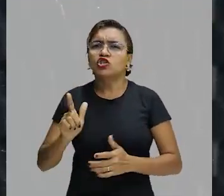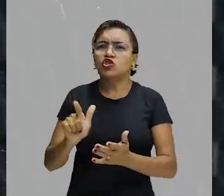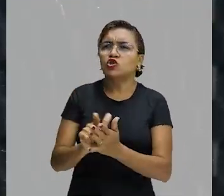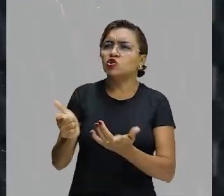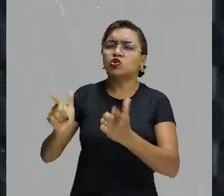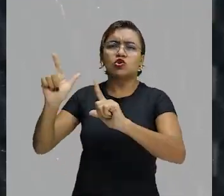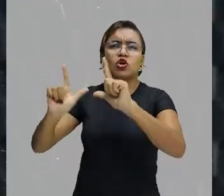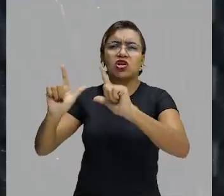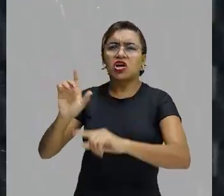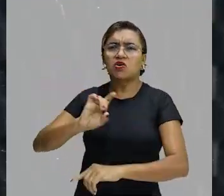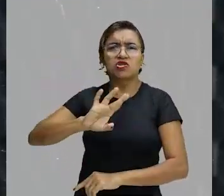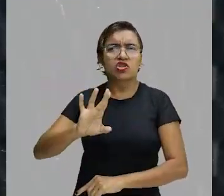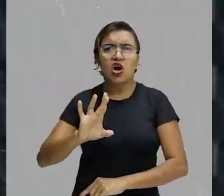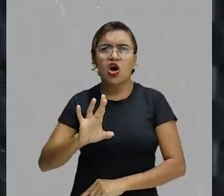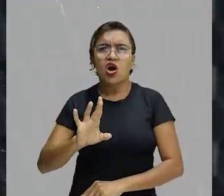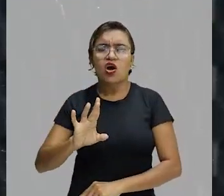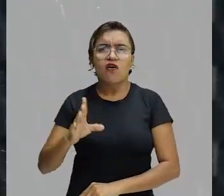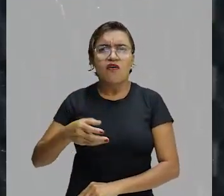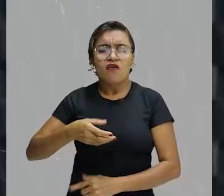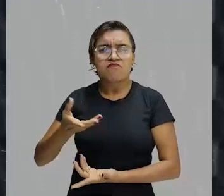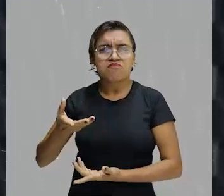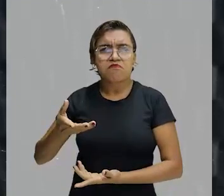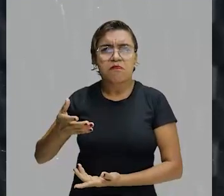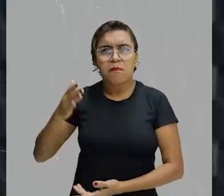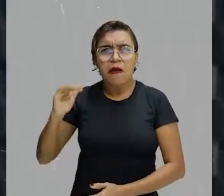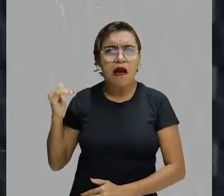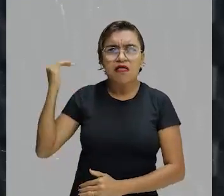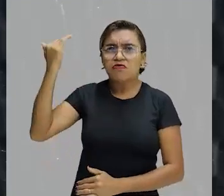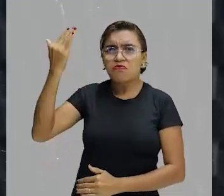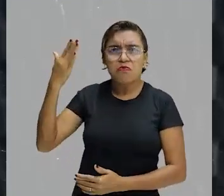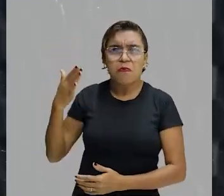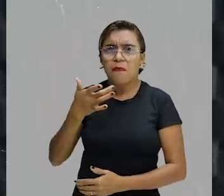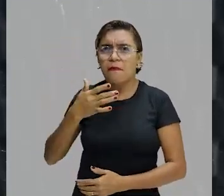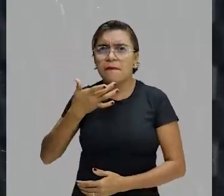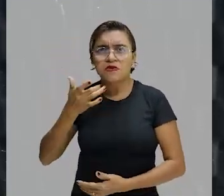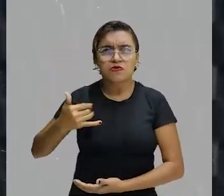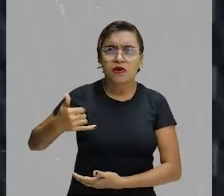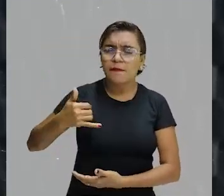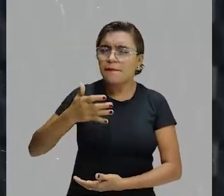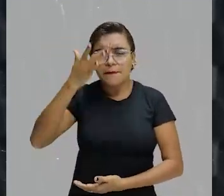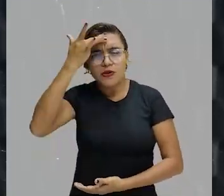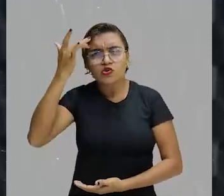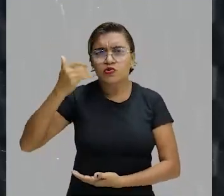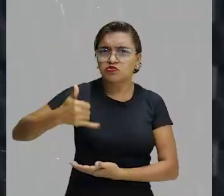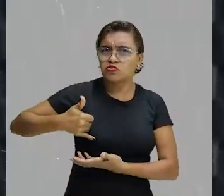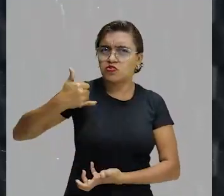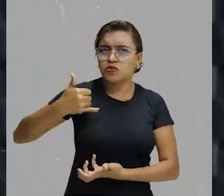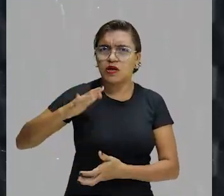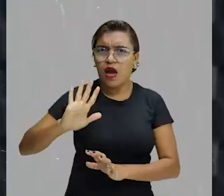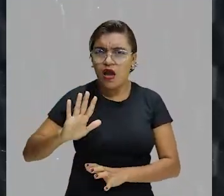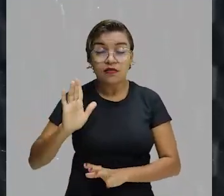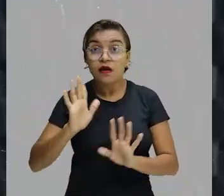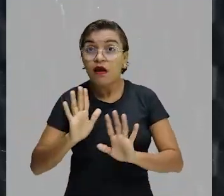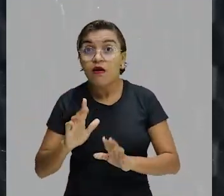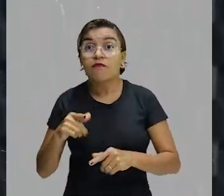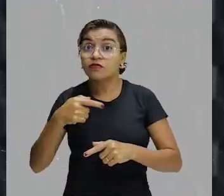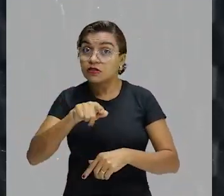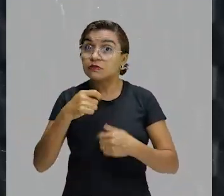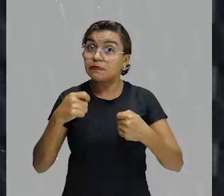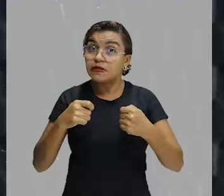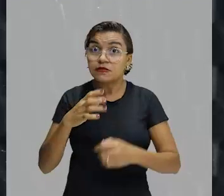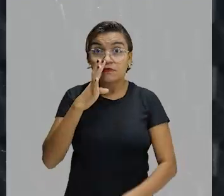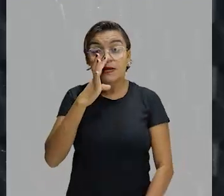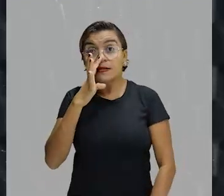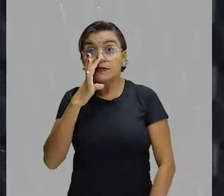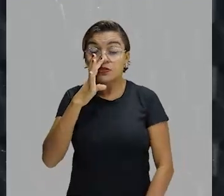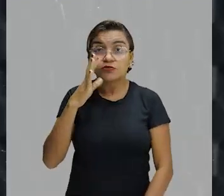adolescente. Vamos parar com isso, turma. Se vocês querem se dar bem nos temas da redação, se vocês querem estar por dentro do que